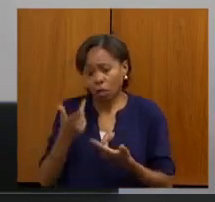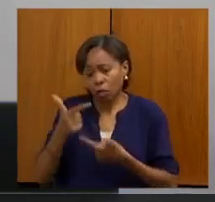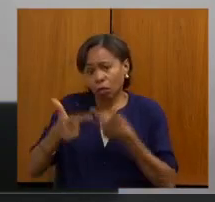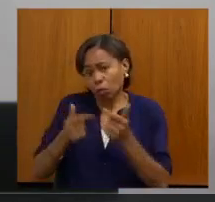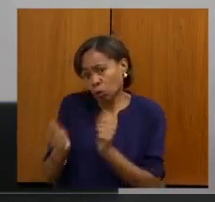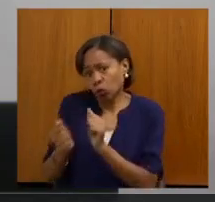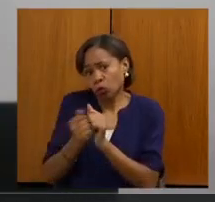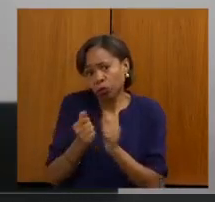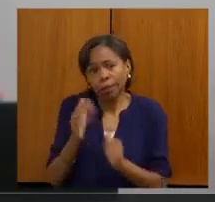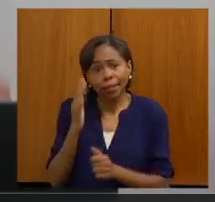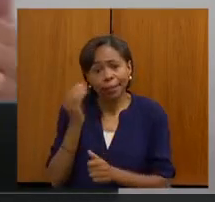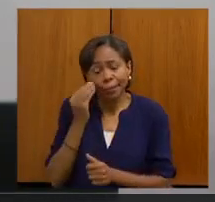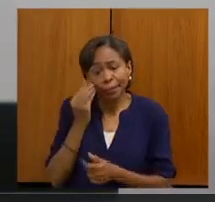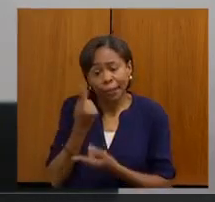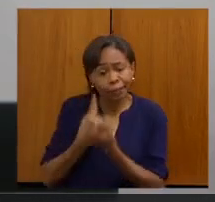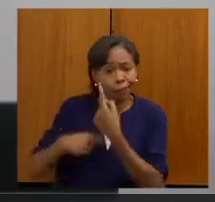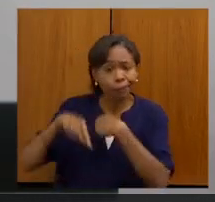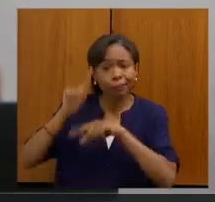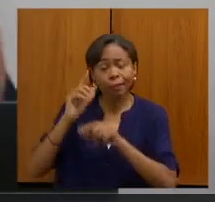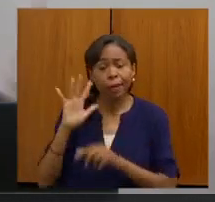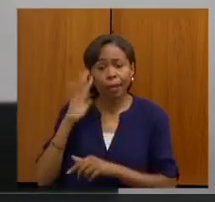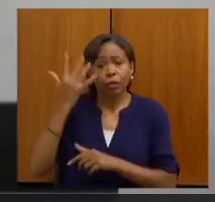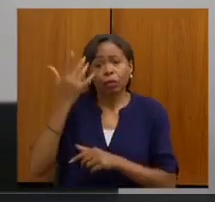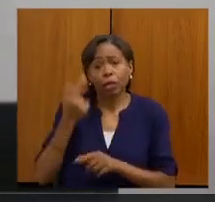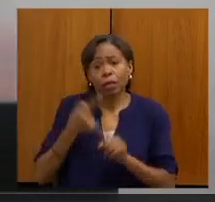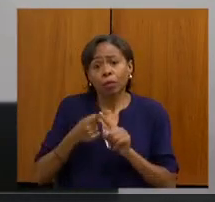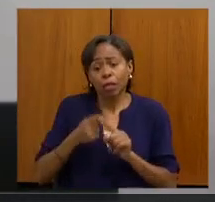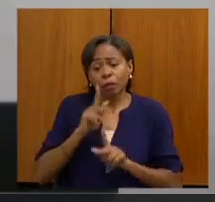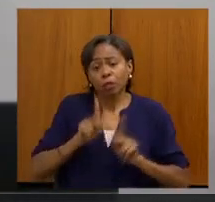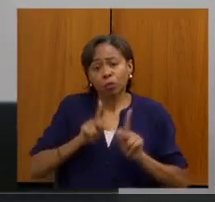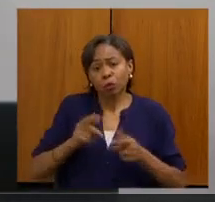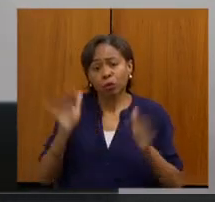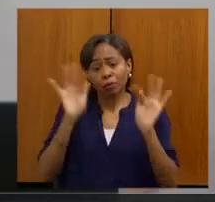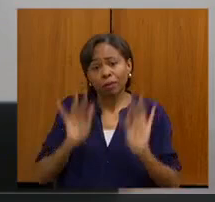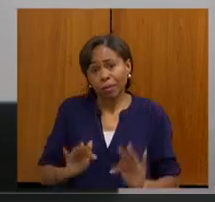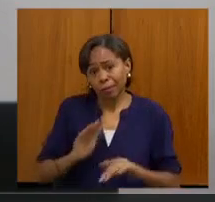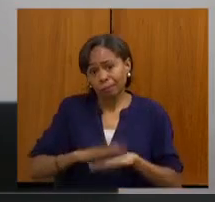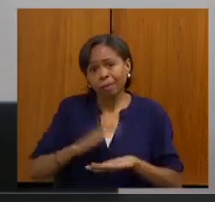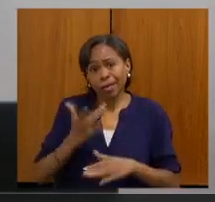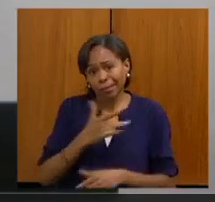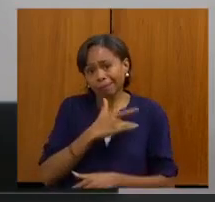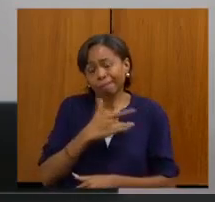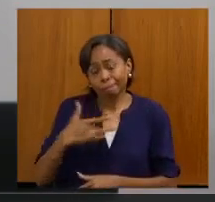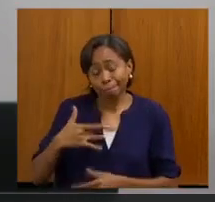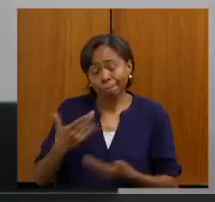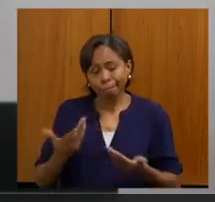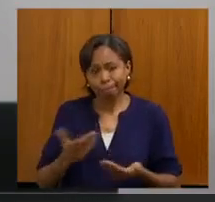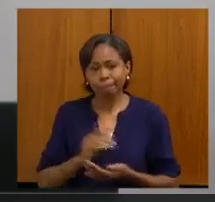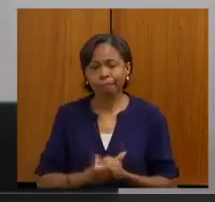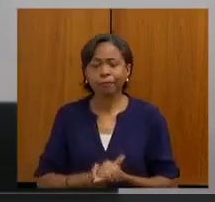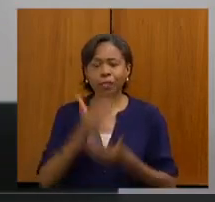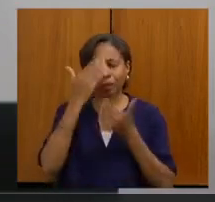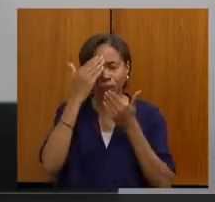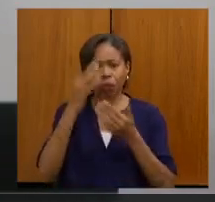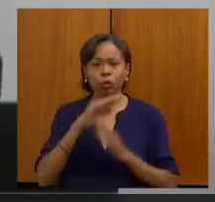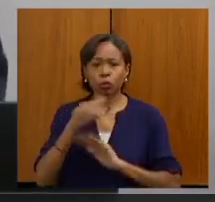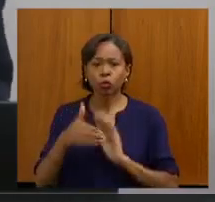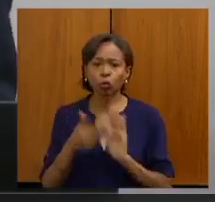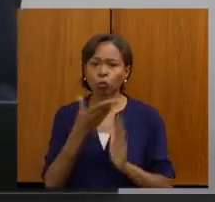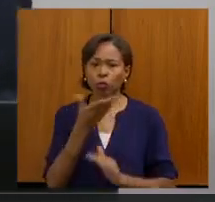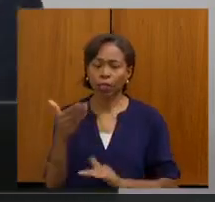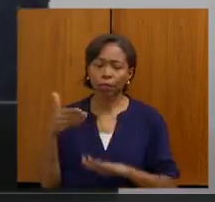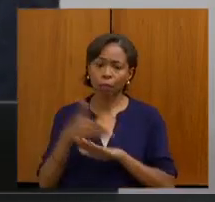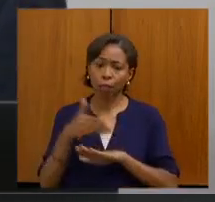resultado melhor e que as pessoas sejam mais felizes, tenham mais qualidade de vida e mais liberdade. Então, quero aqui agradecer a todos que participaram hoje dessa